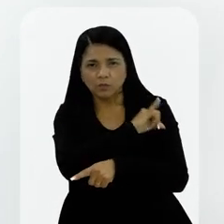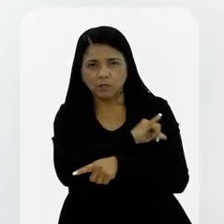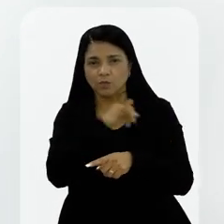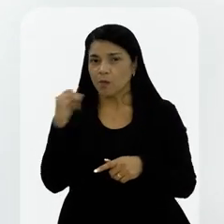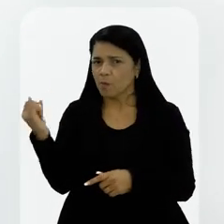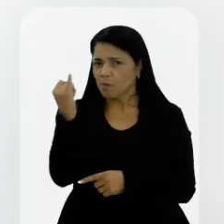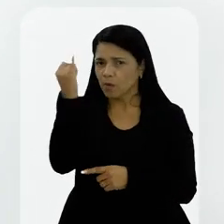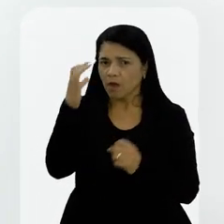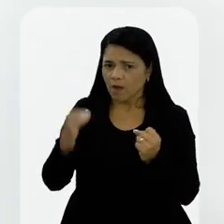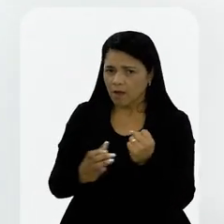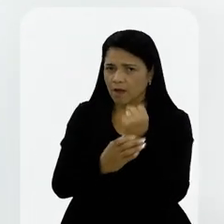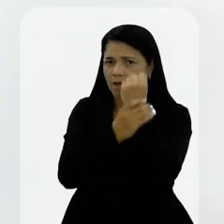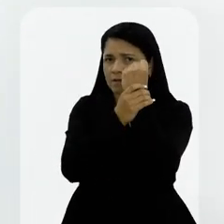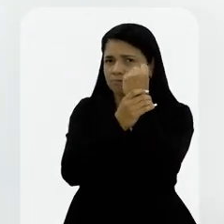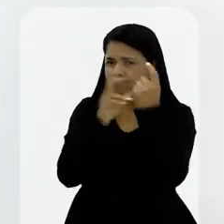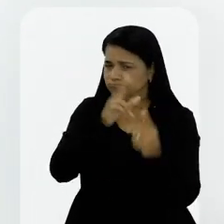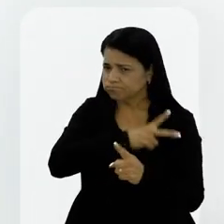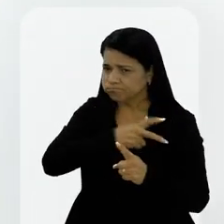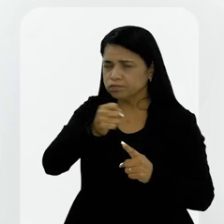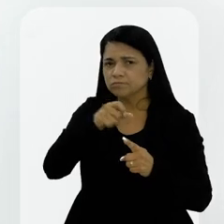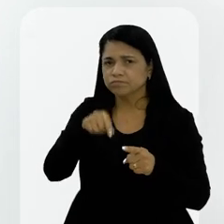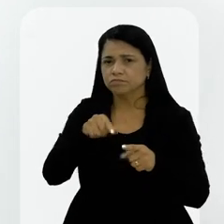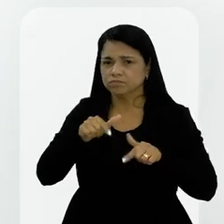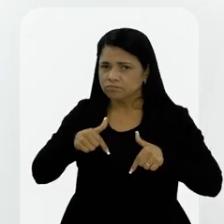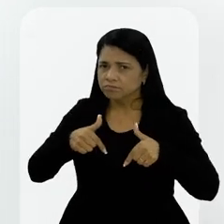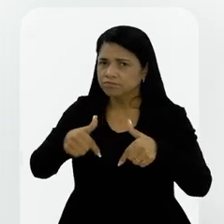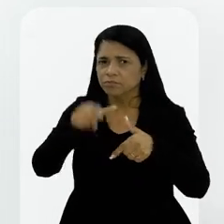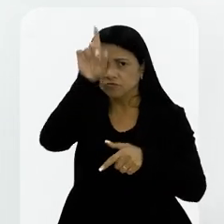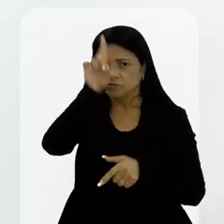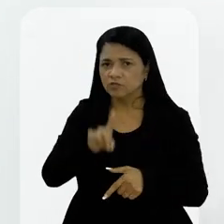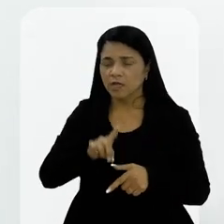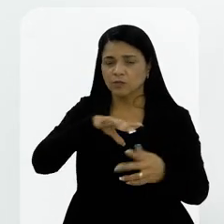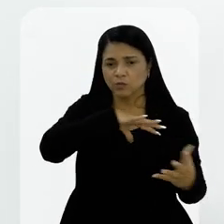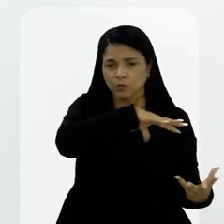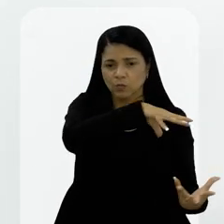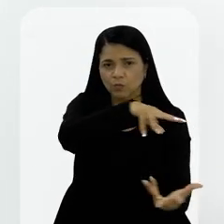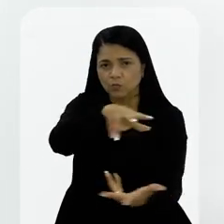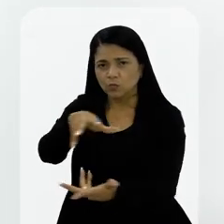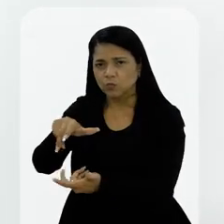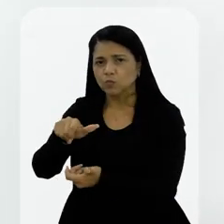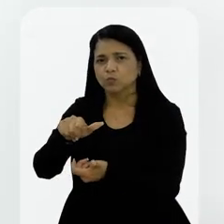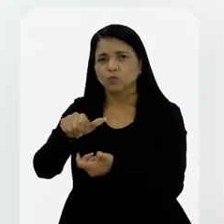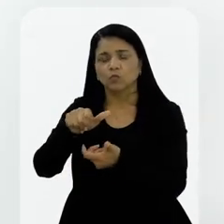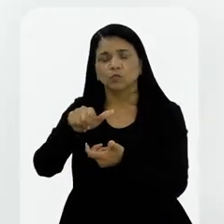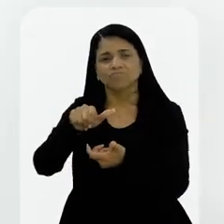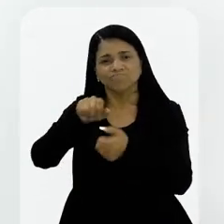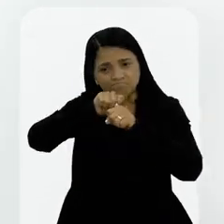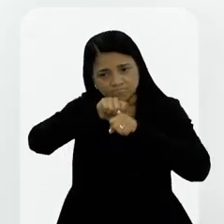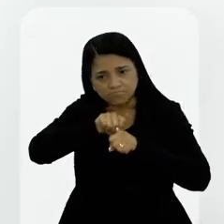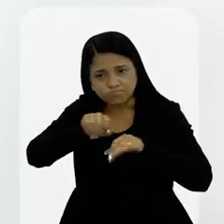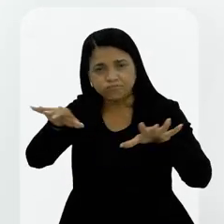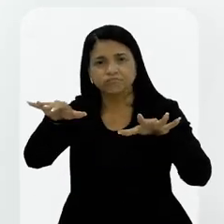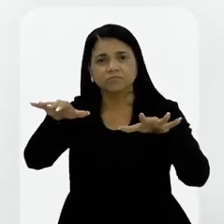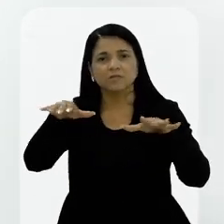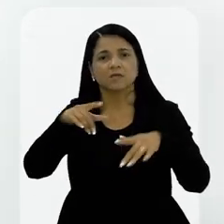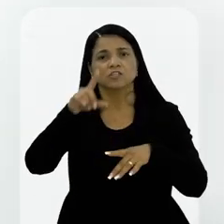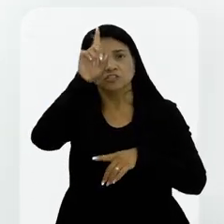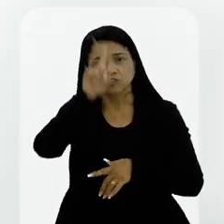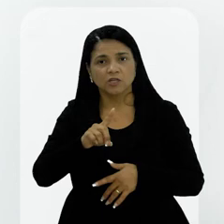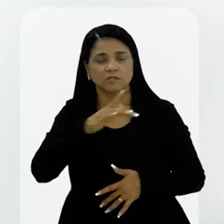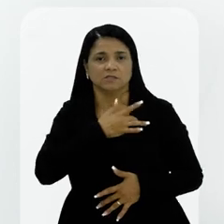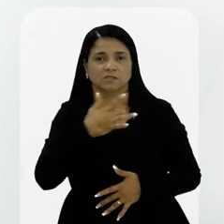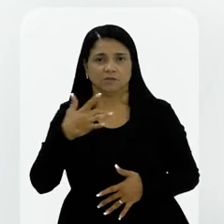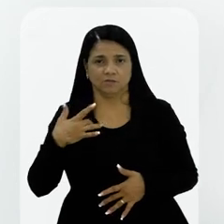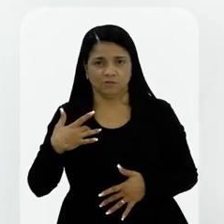é importante que a gente garanta a efetividade desse direito internacional, desse direito amplo, que é o